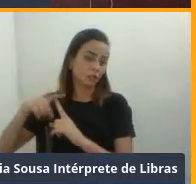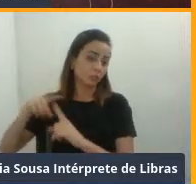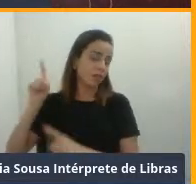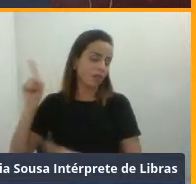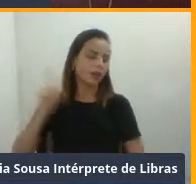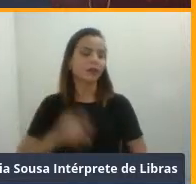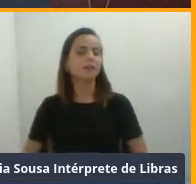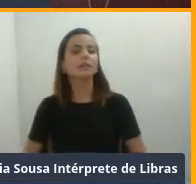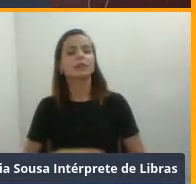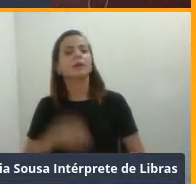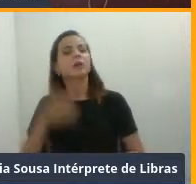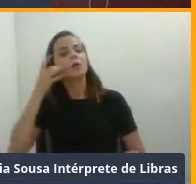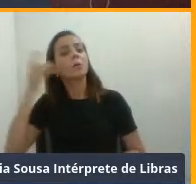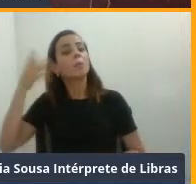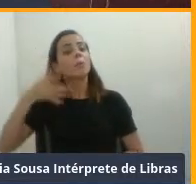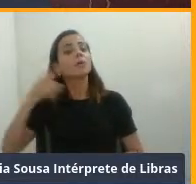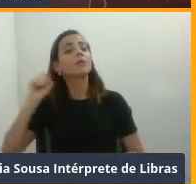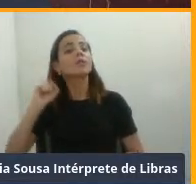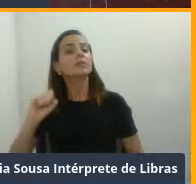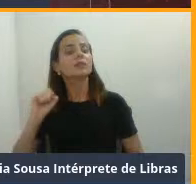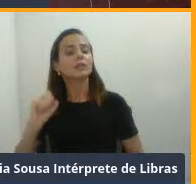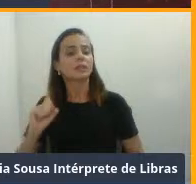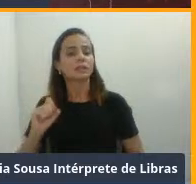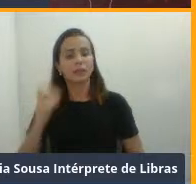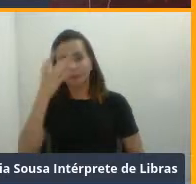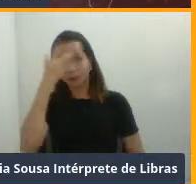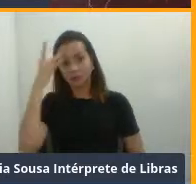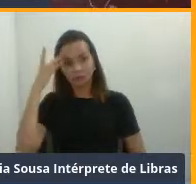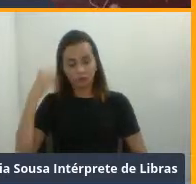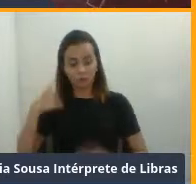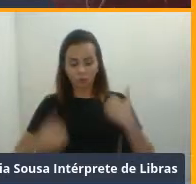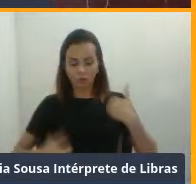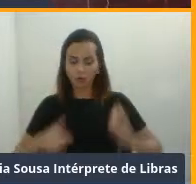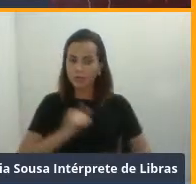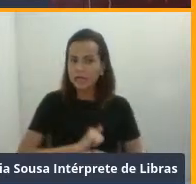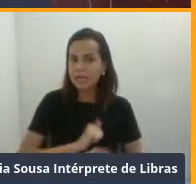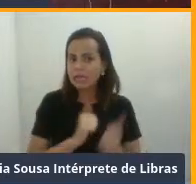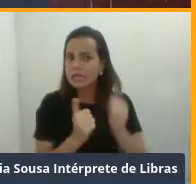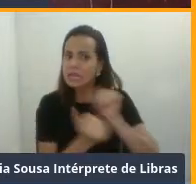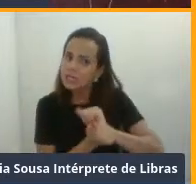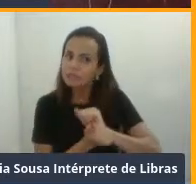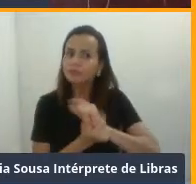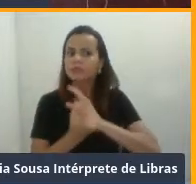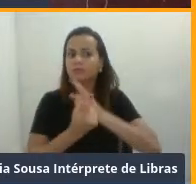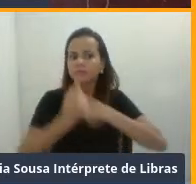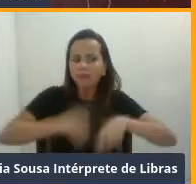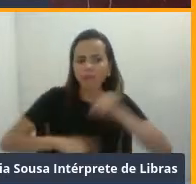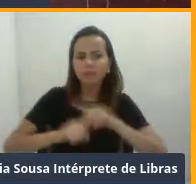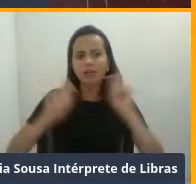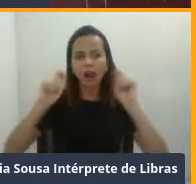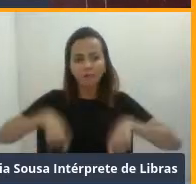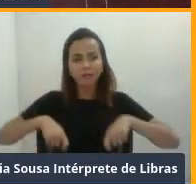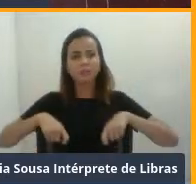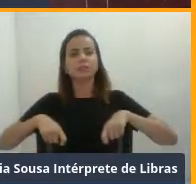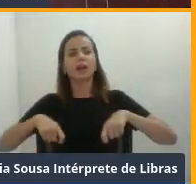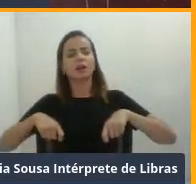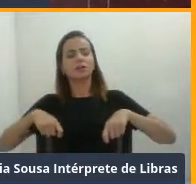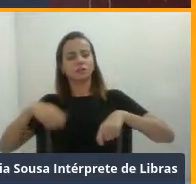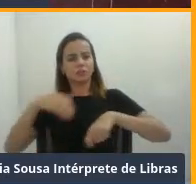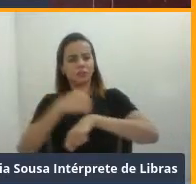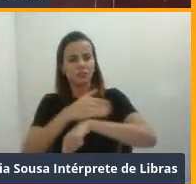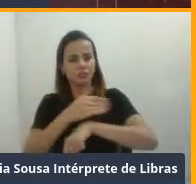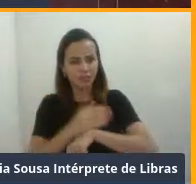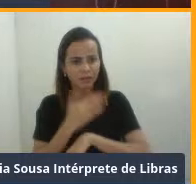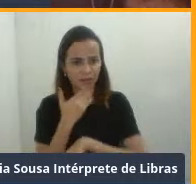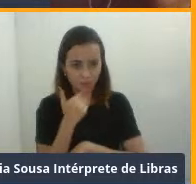Prova que ela está se adaptando, ela está evoluindo, a capacidade dela do treinamento está muito melhor,